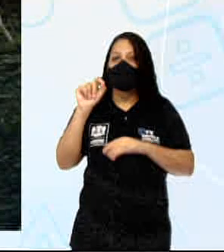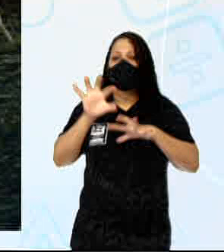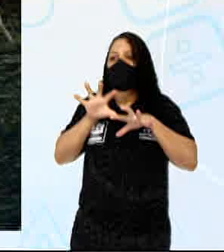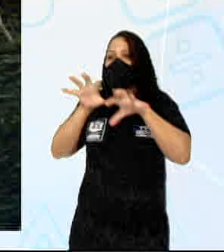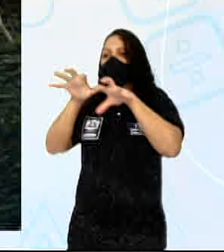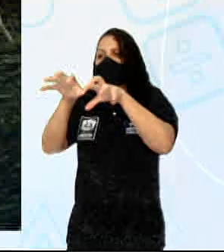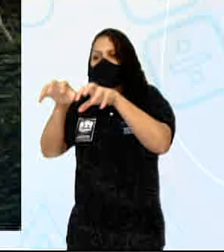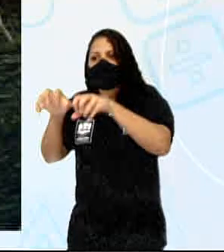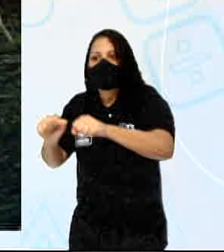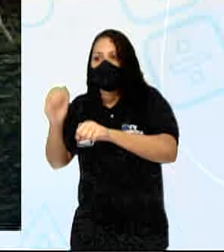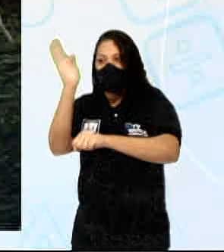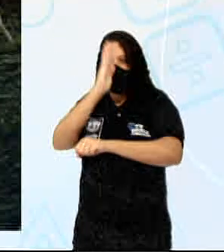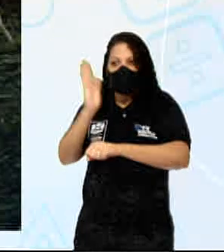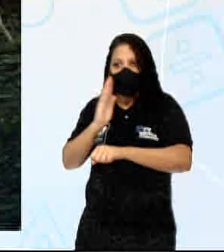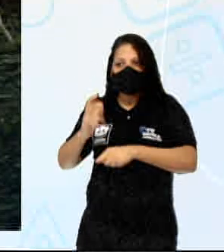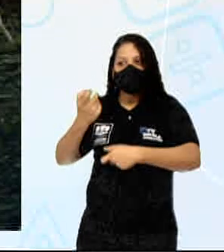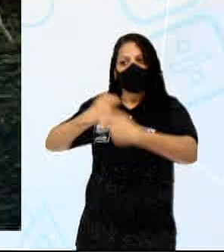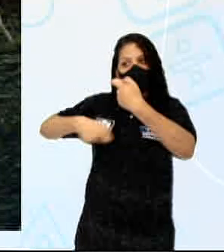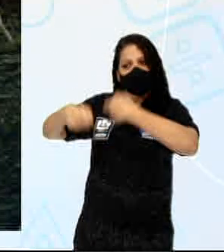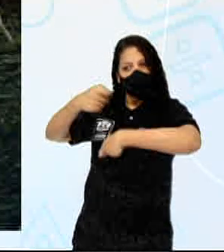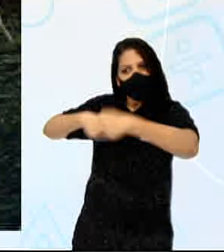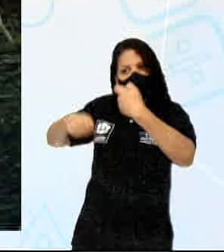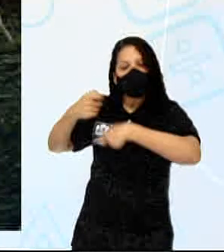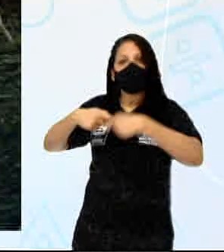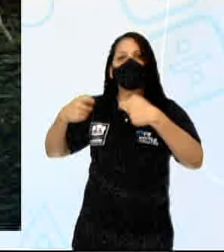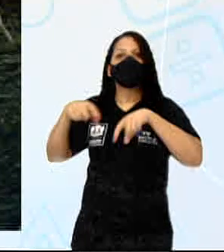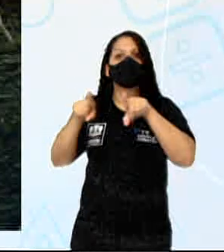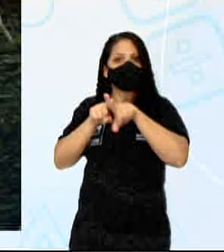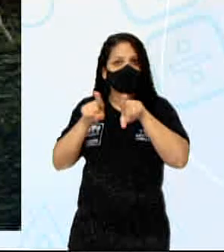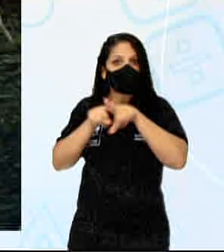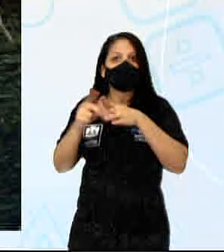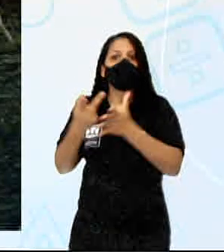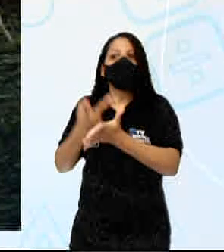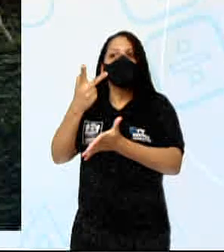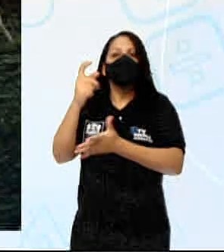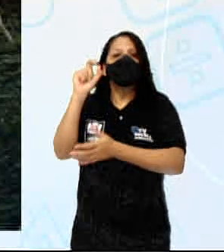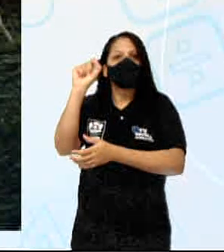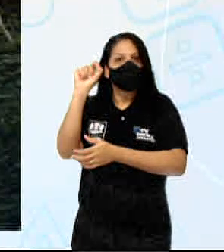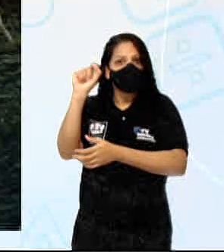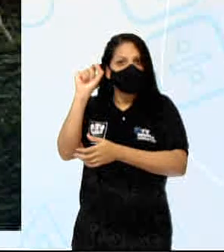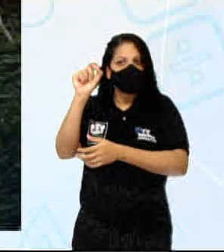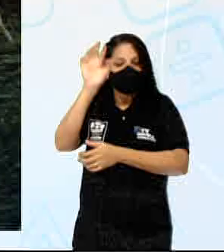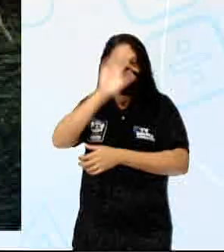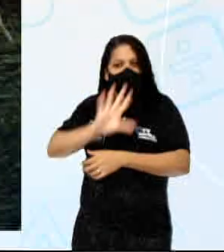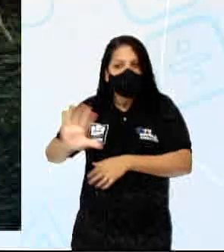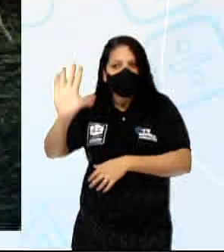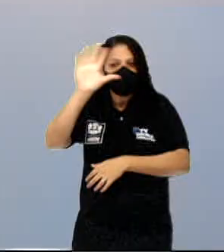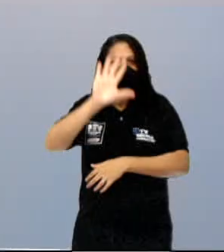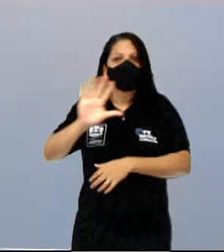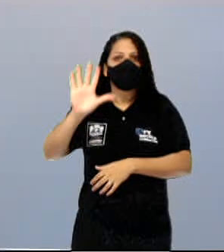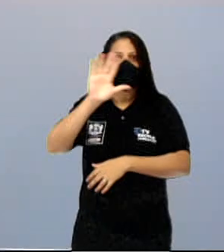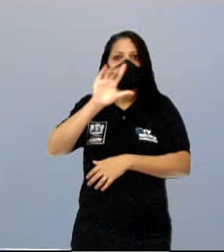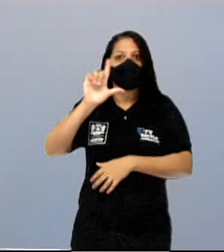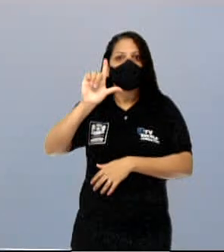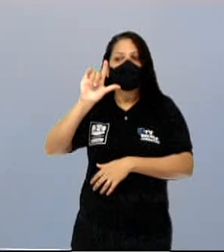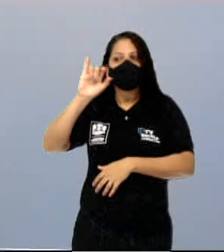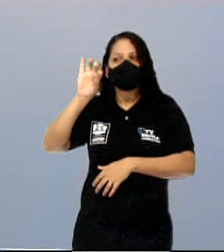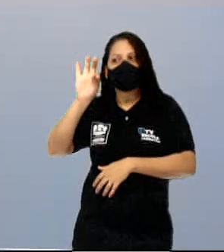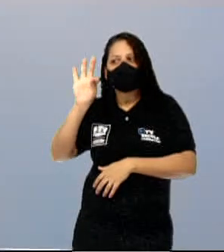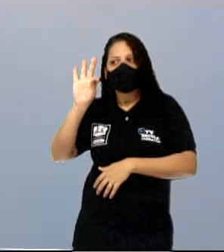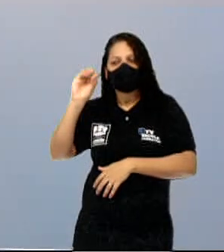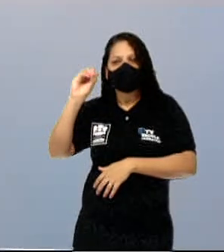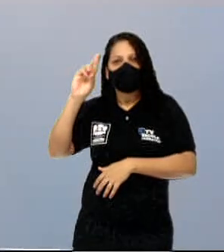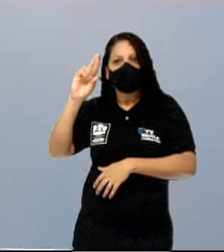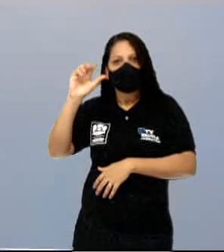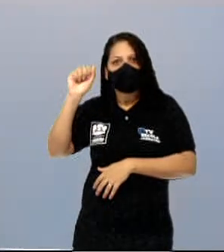principais atividades econômicas, infelizmente, aconteceram ali na região litorânea. Ou seja, em cima da região da